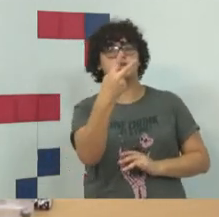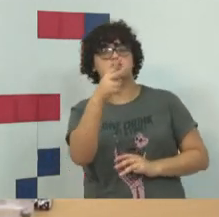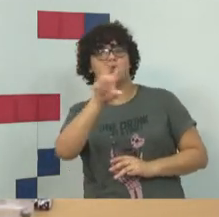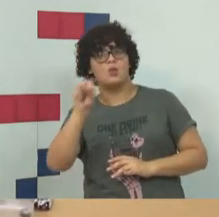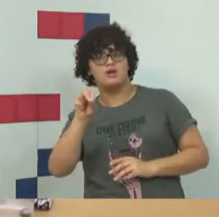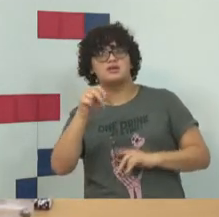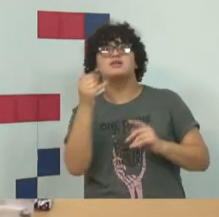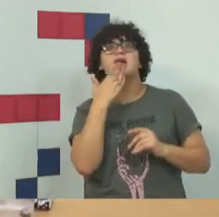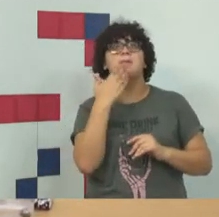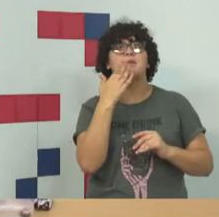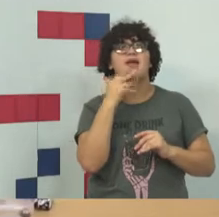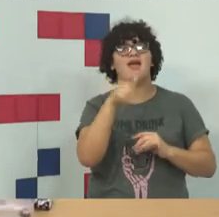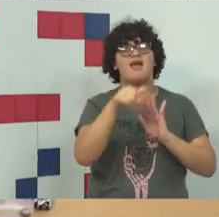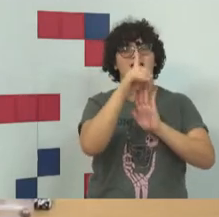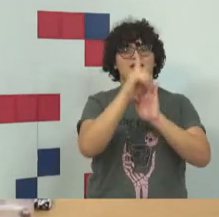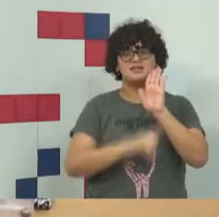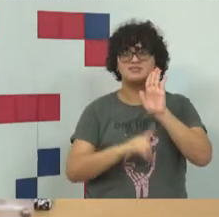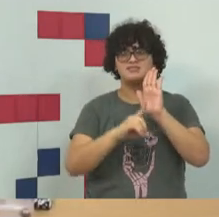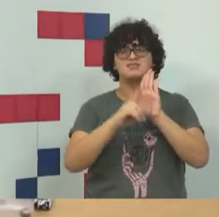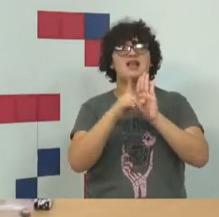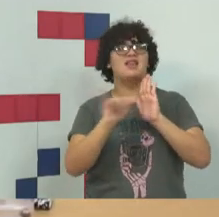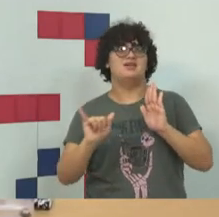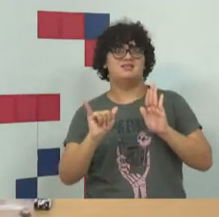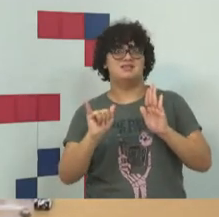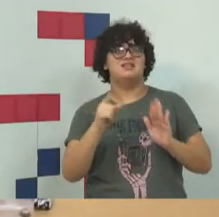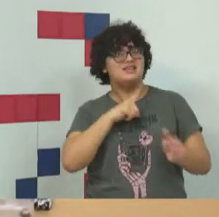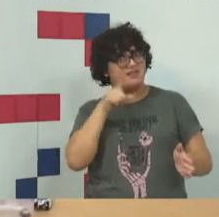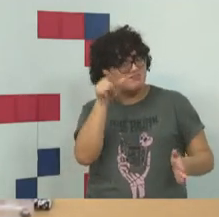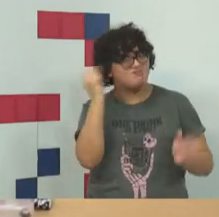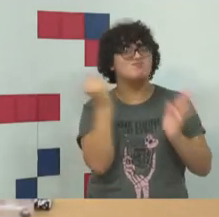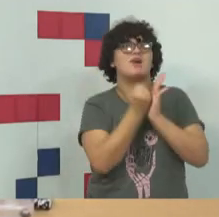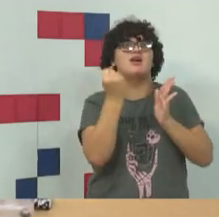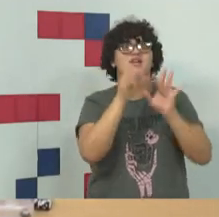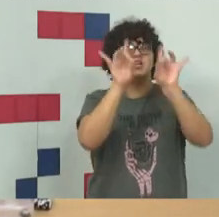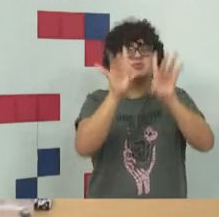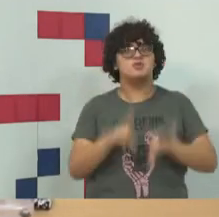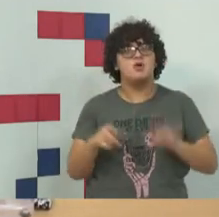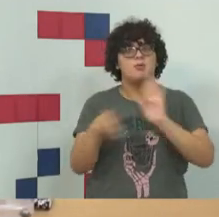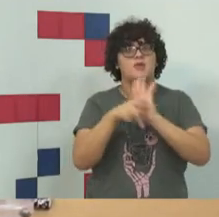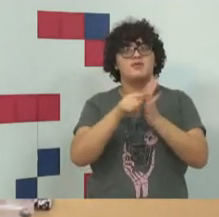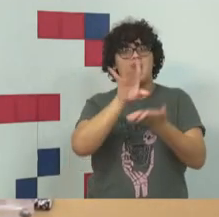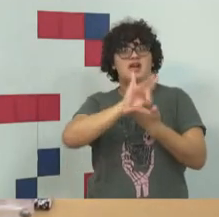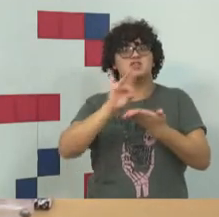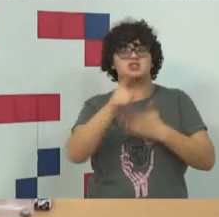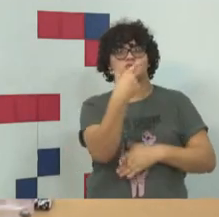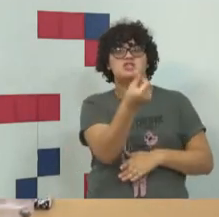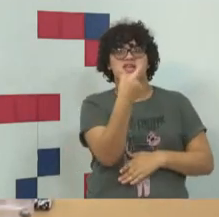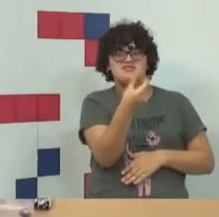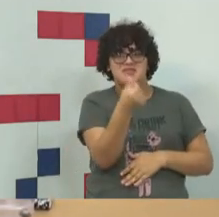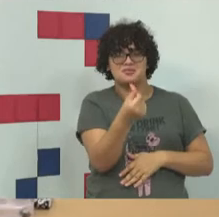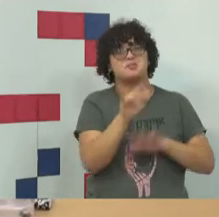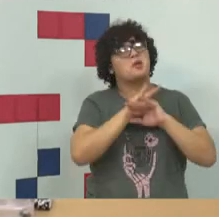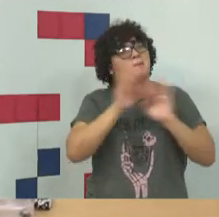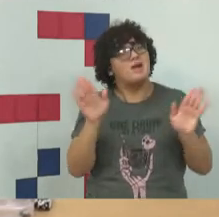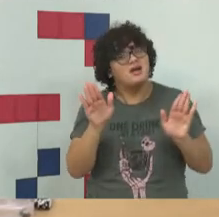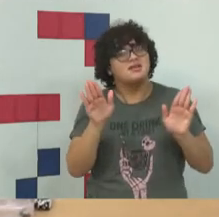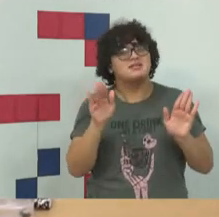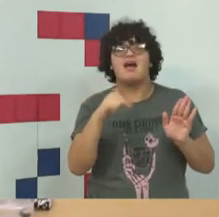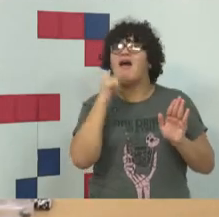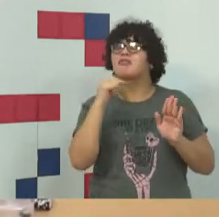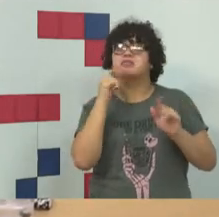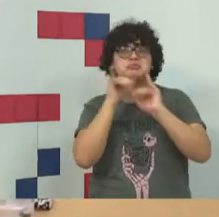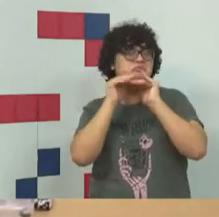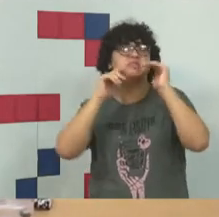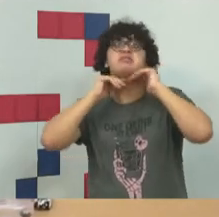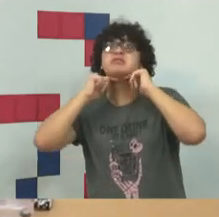que era a antiga lei de imprensa que uma parte foi revogada. Está lá, especificamente no artigo 16, mas infelizmente ela não se aplica,